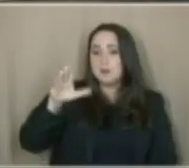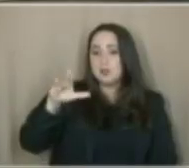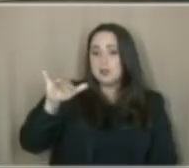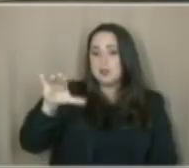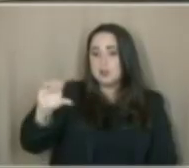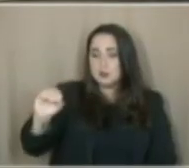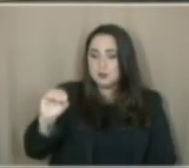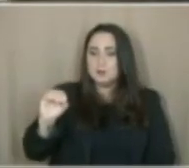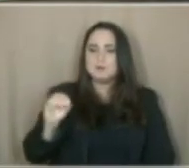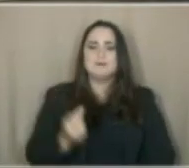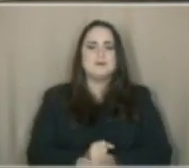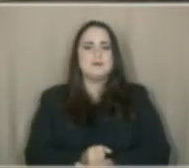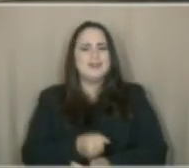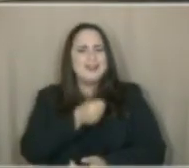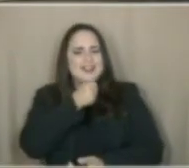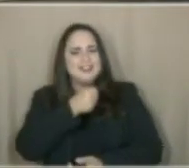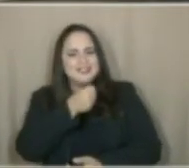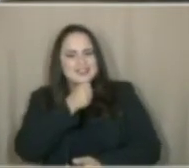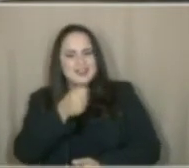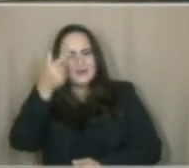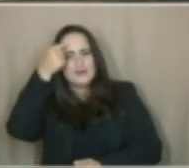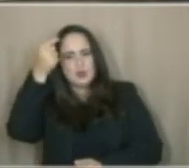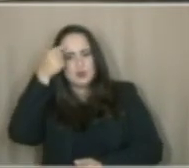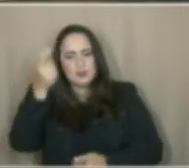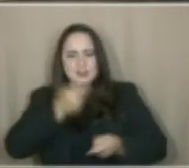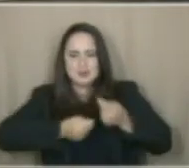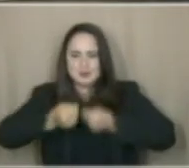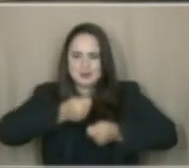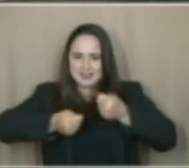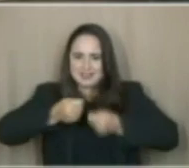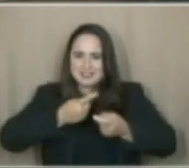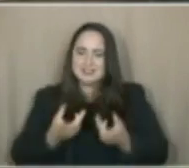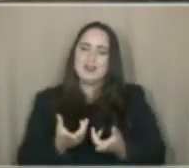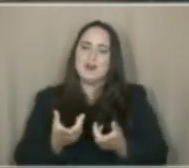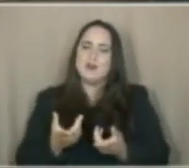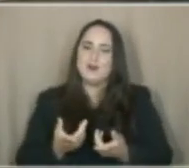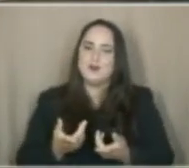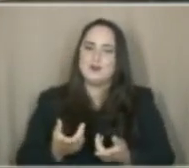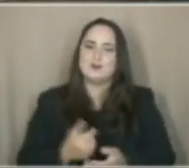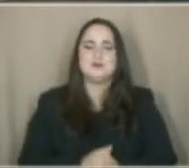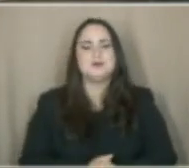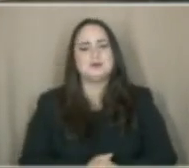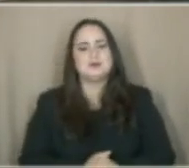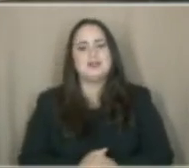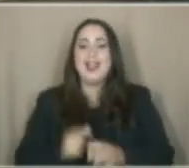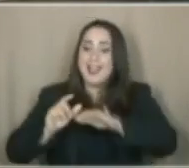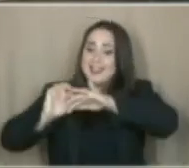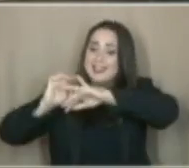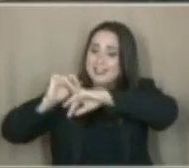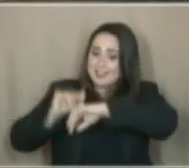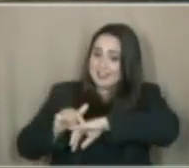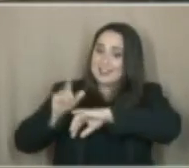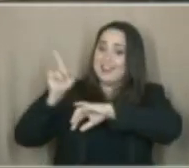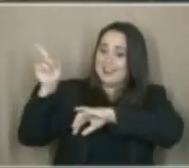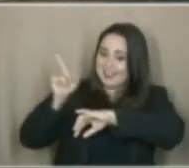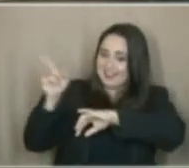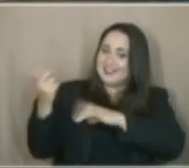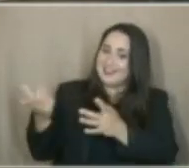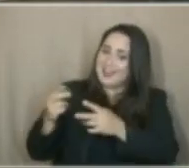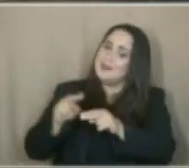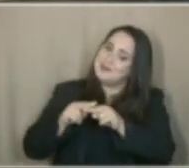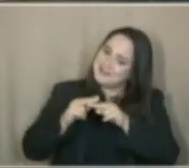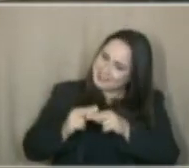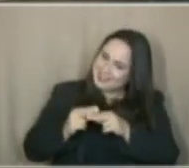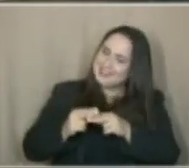funcionava a antiga faculdade de administração, e eles recitam naquela escadaria. Por isso que chama Batalha da